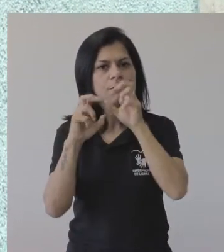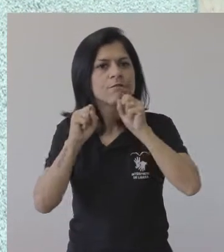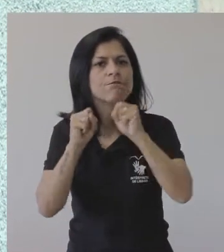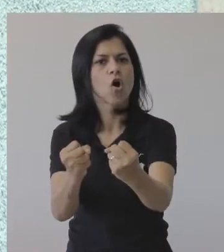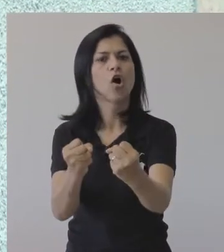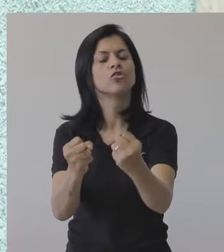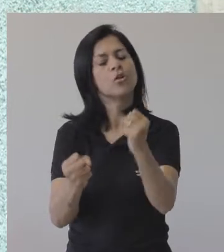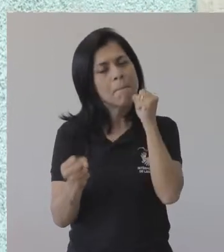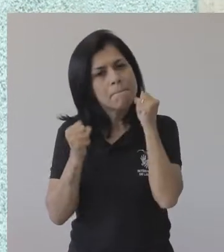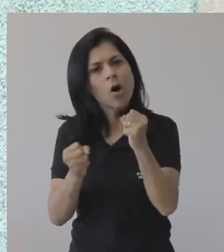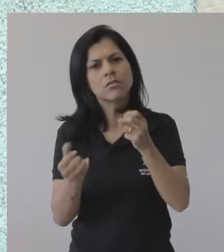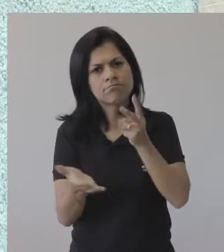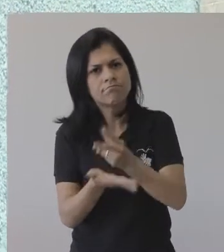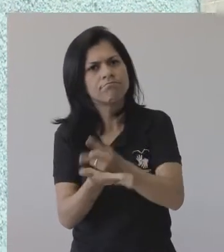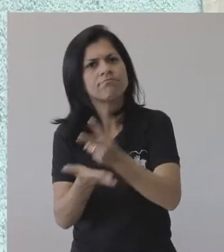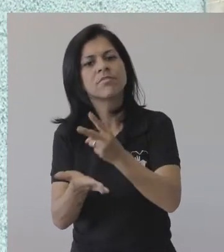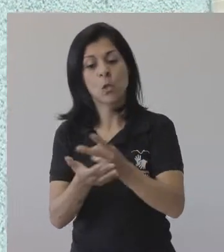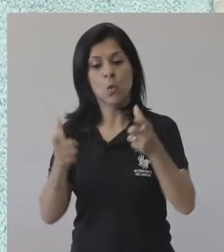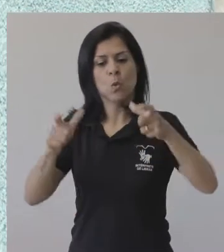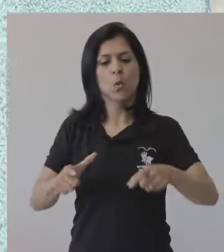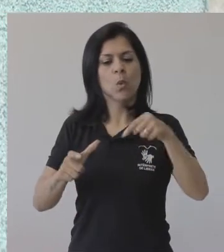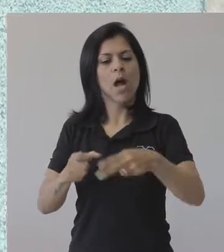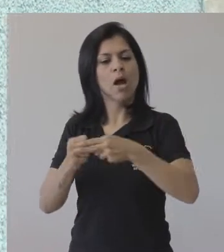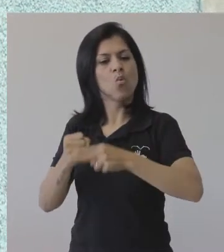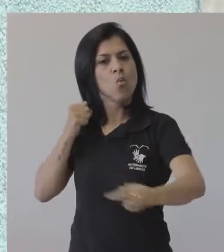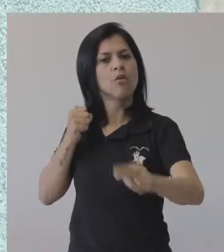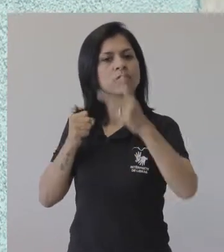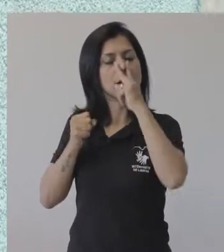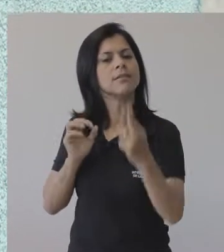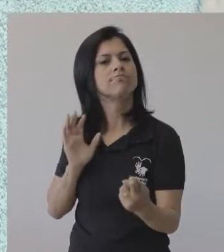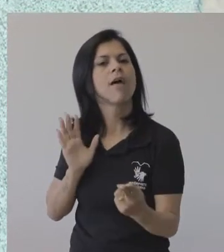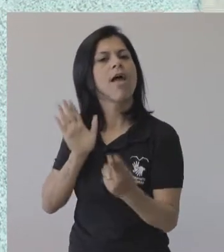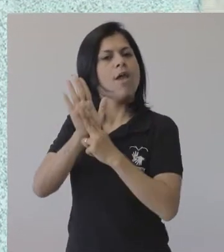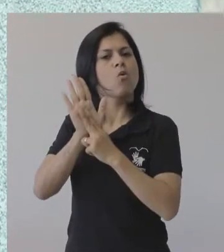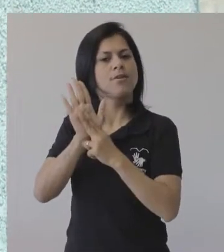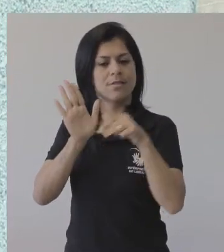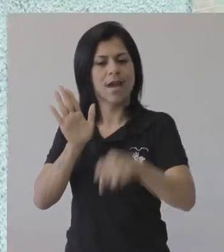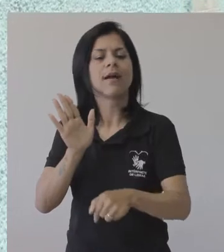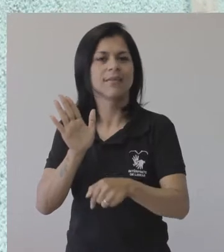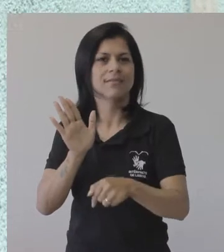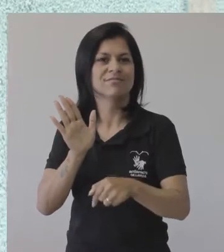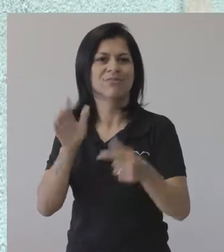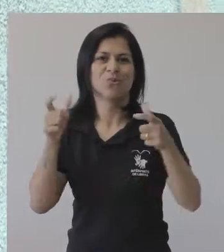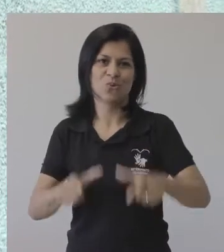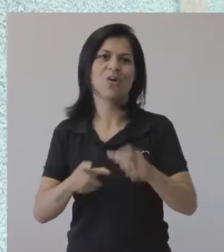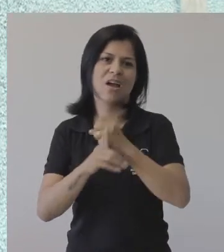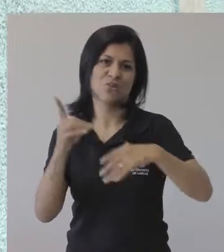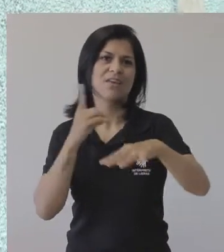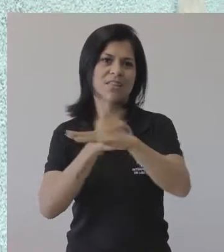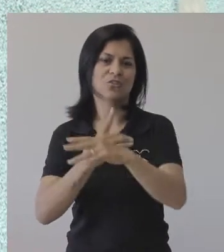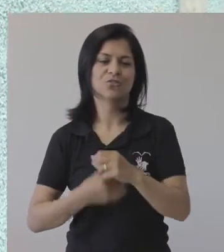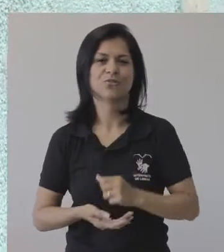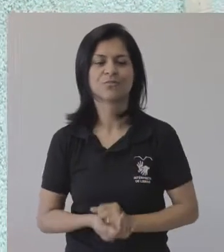fato, se constitua em um espaço reconhecido por toda a comunidade acadêmica e por toda a